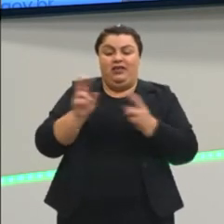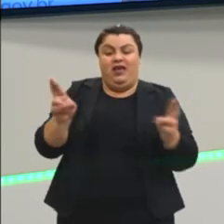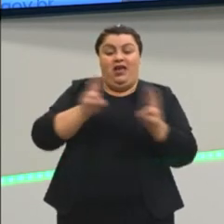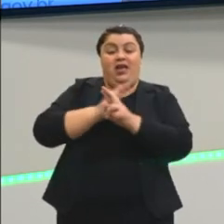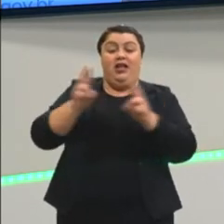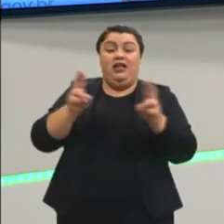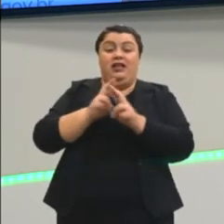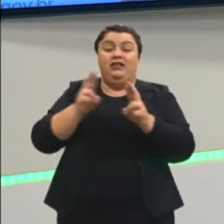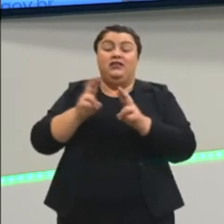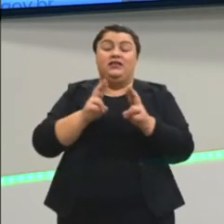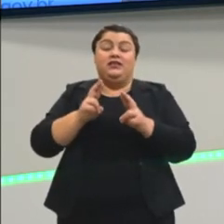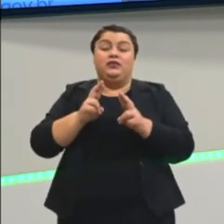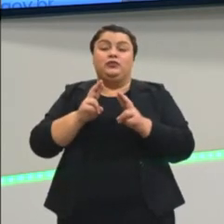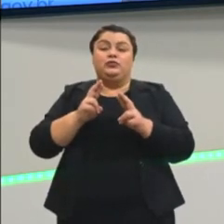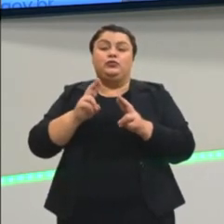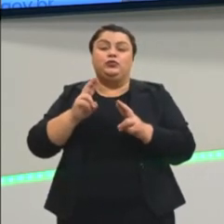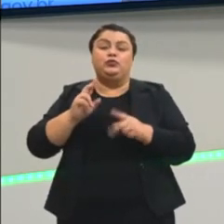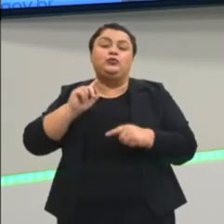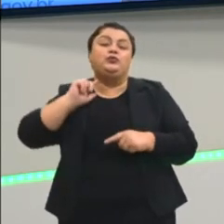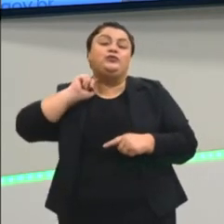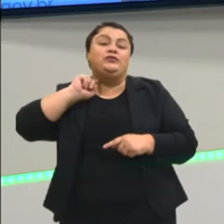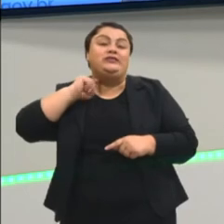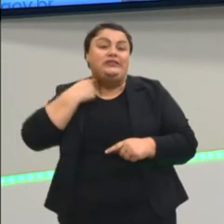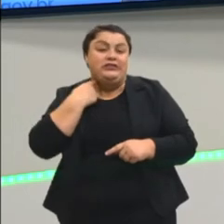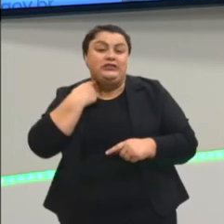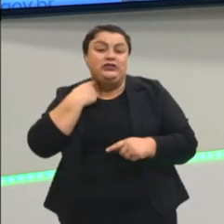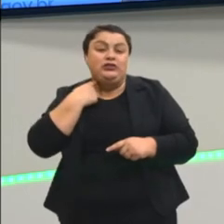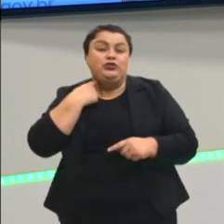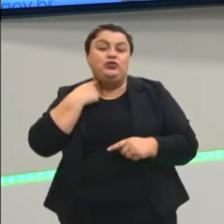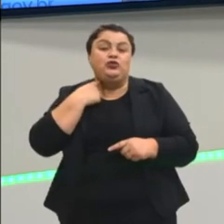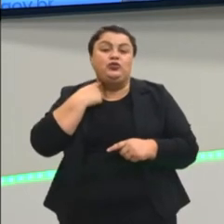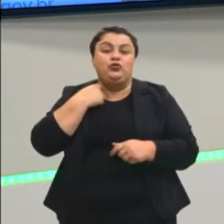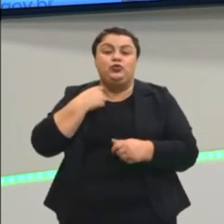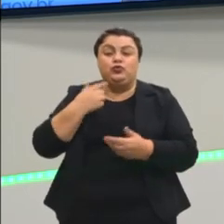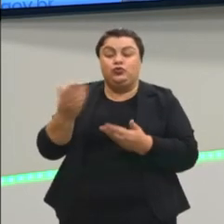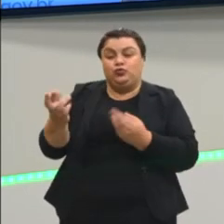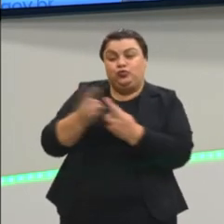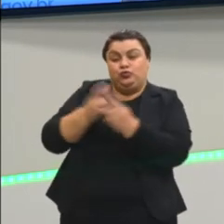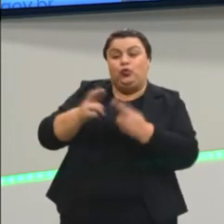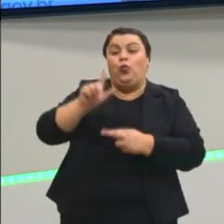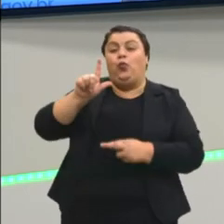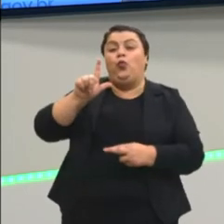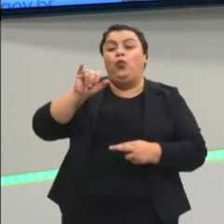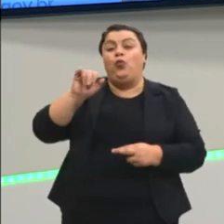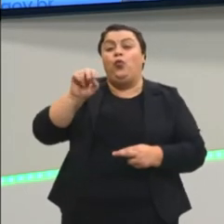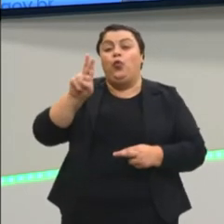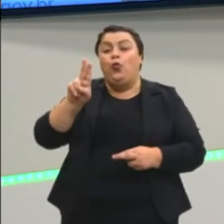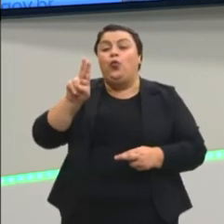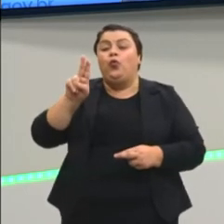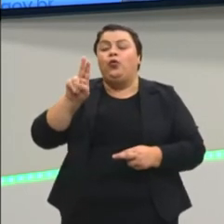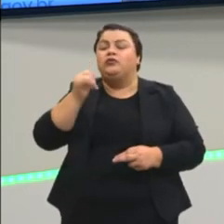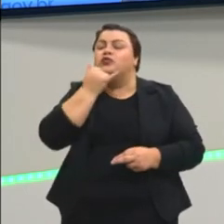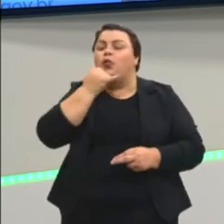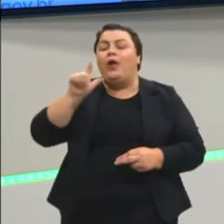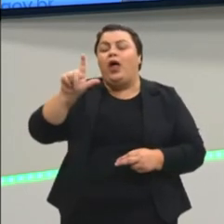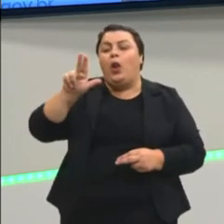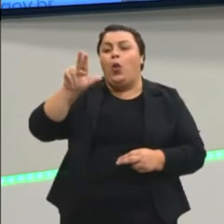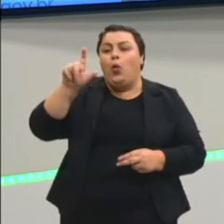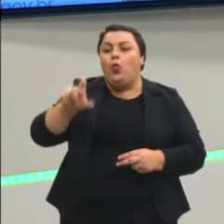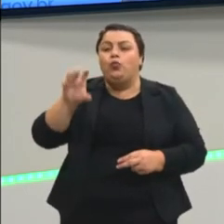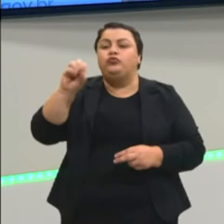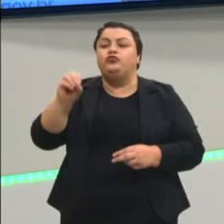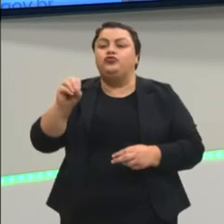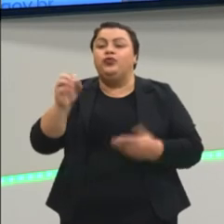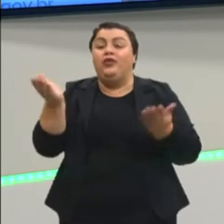luxo. Quanta gente tem tanto e quanta gente não tem nada. E a gente chega aqui nessa música que fala sobre a